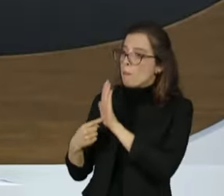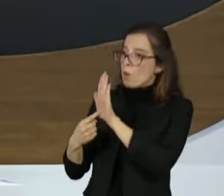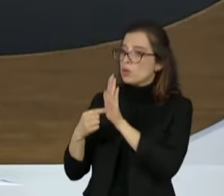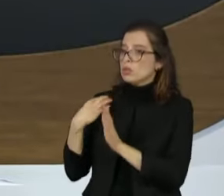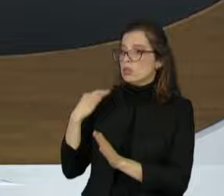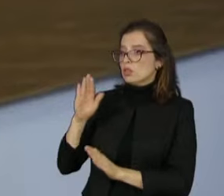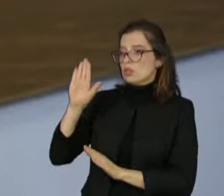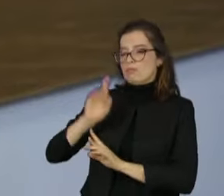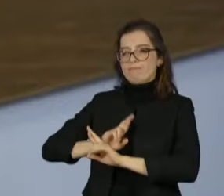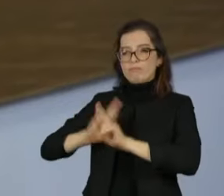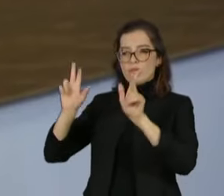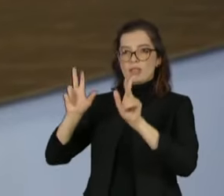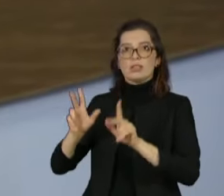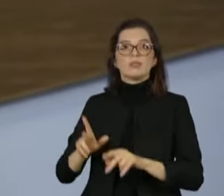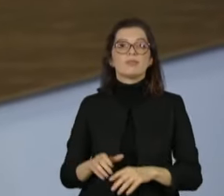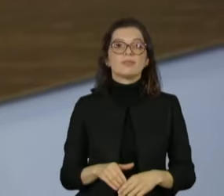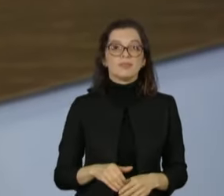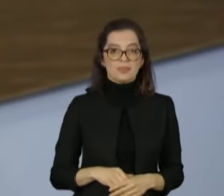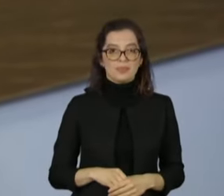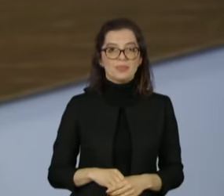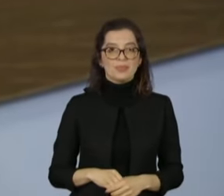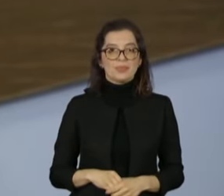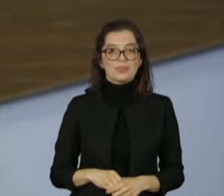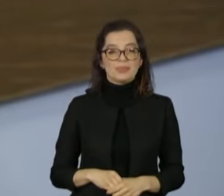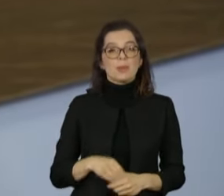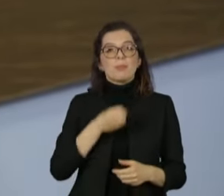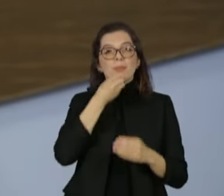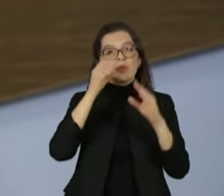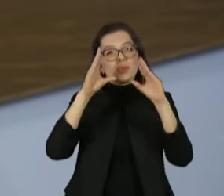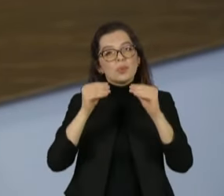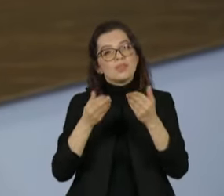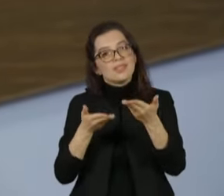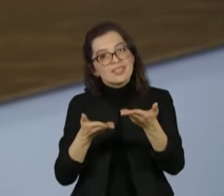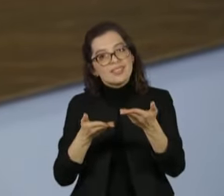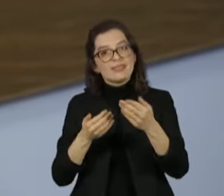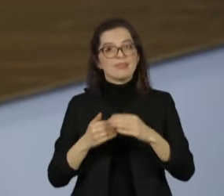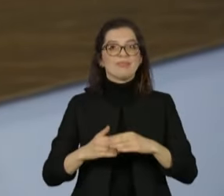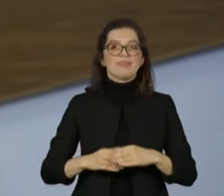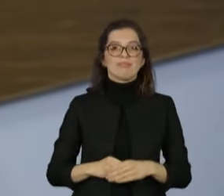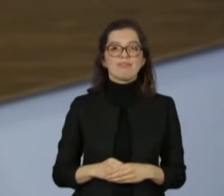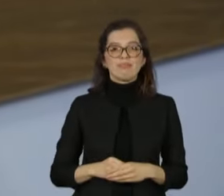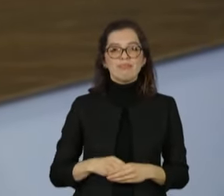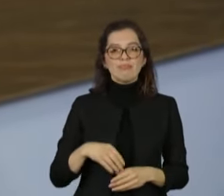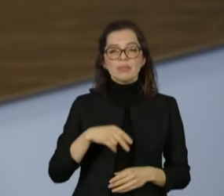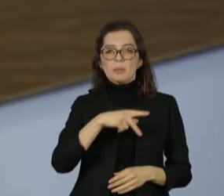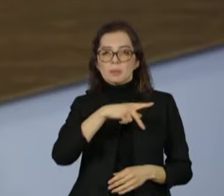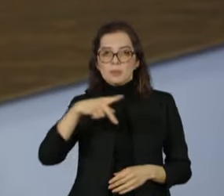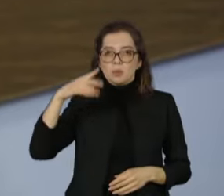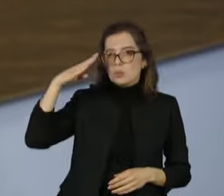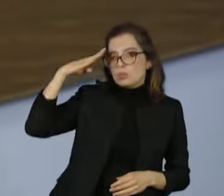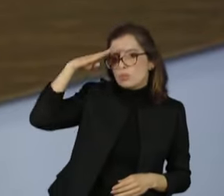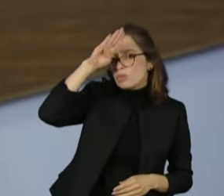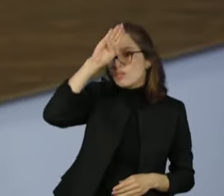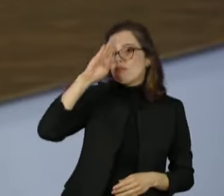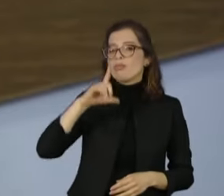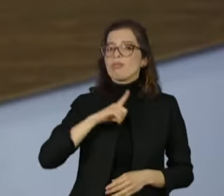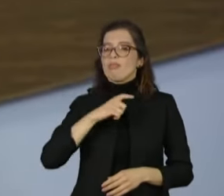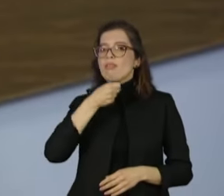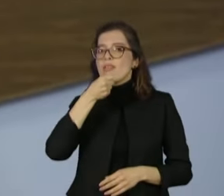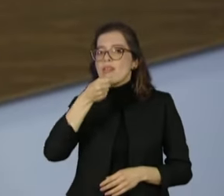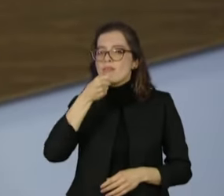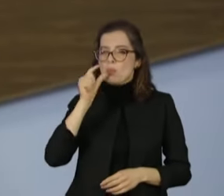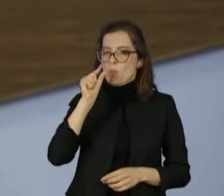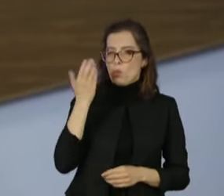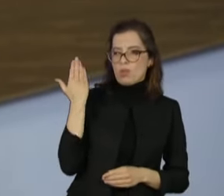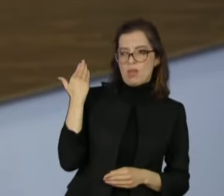Thaís, por favor. Boa noite, senadora. Senadora, o presidente Jair Bolsonaro, em entrevista dada agora há pouco, citou